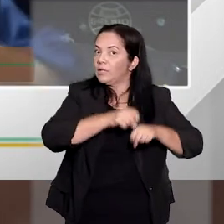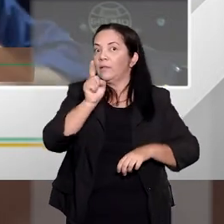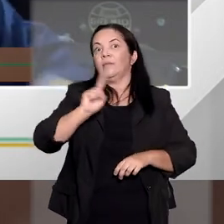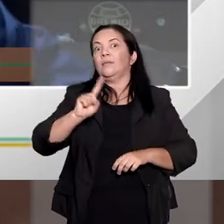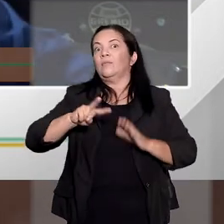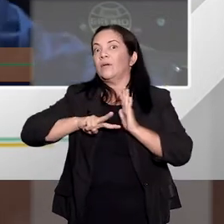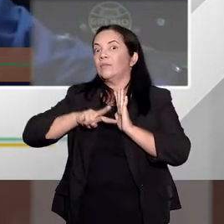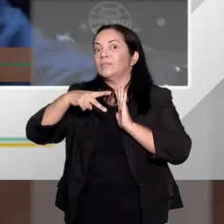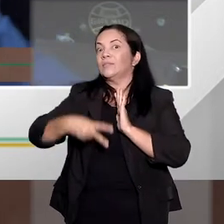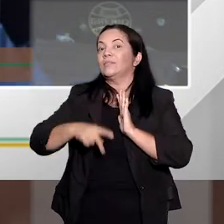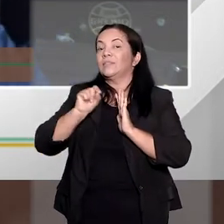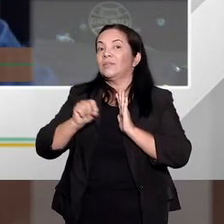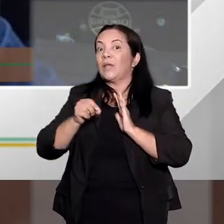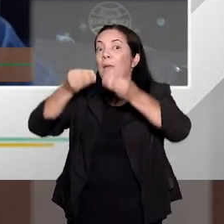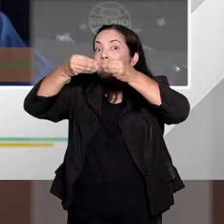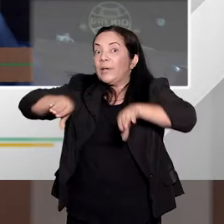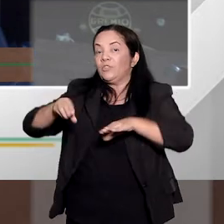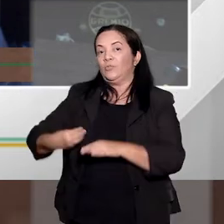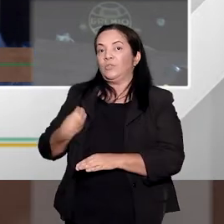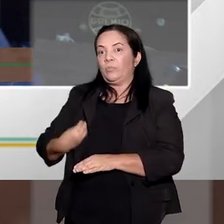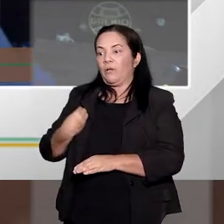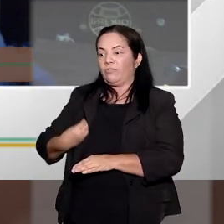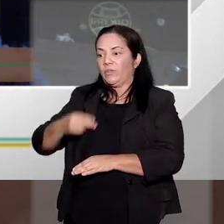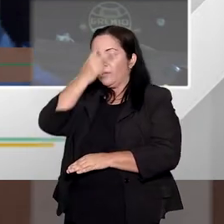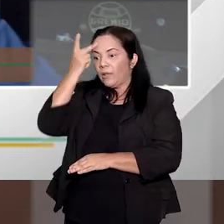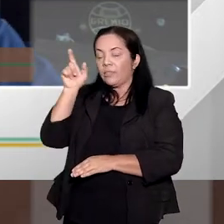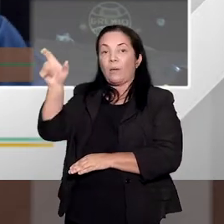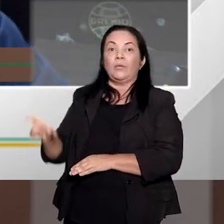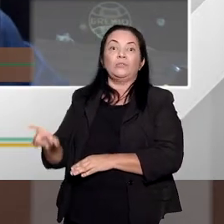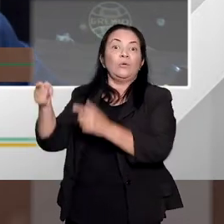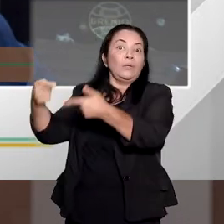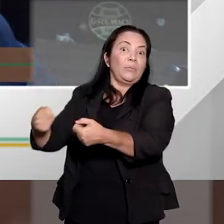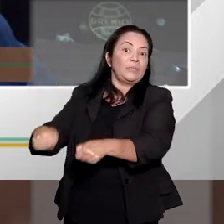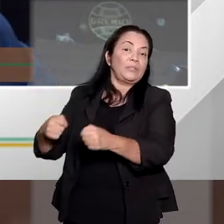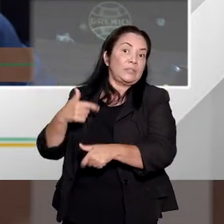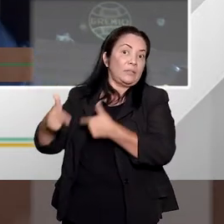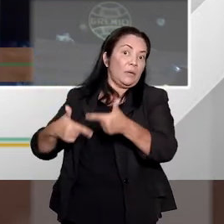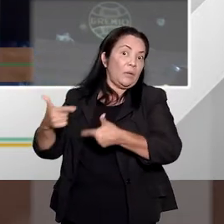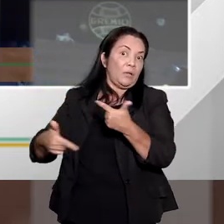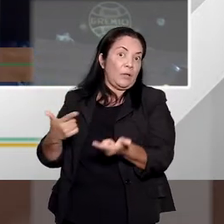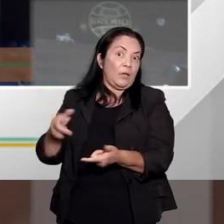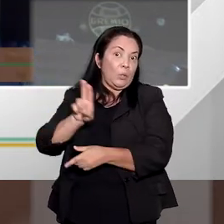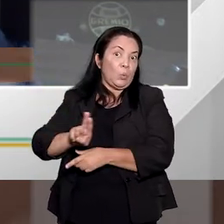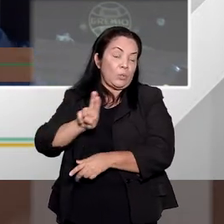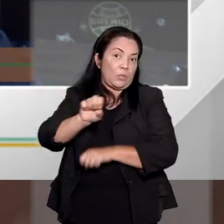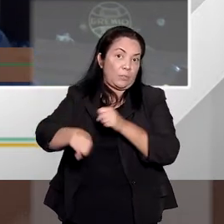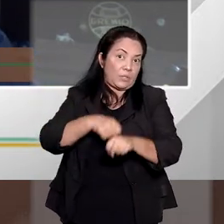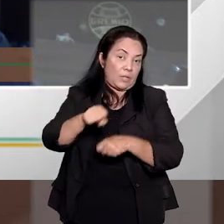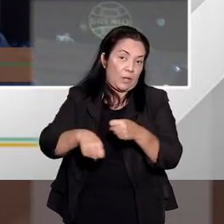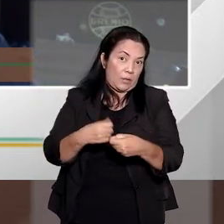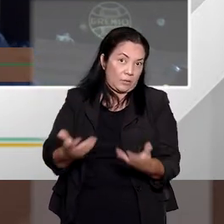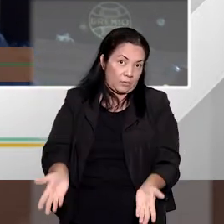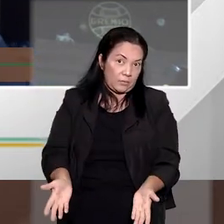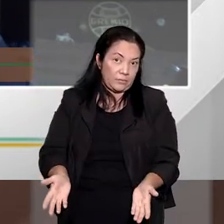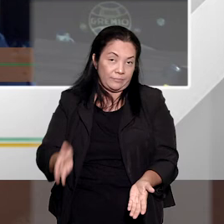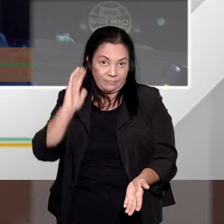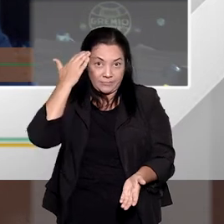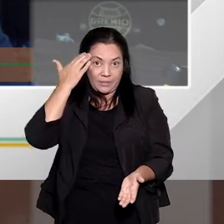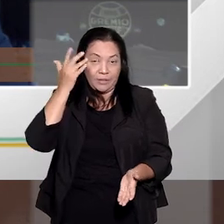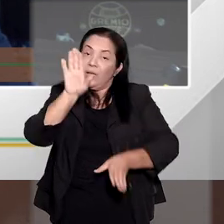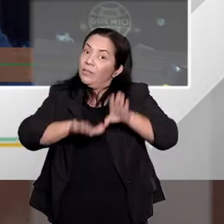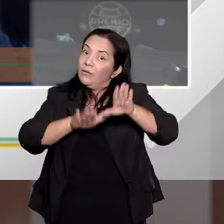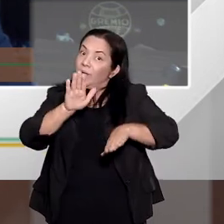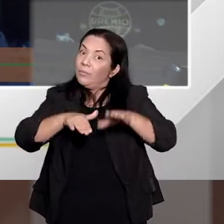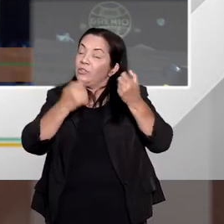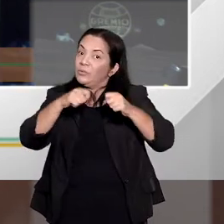mas o que isso gerou e repercutiu diante da rotina dessa vítima nesse